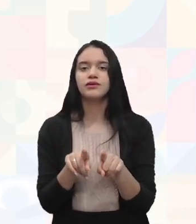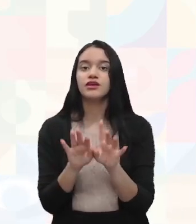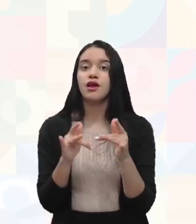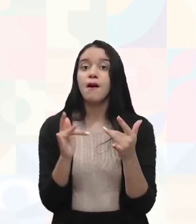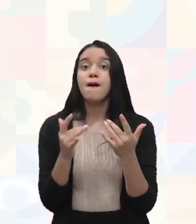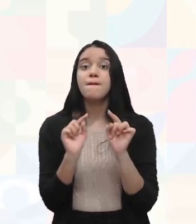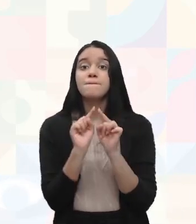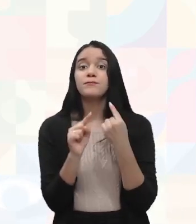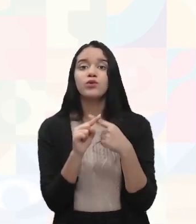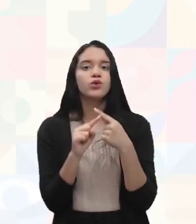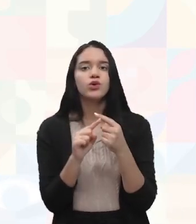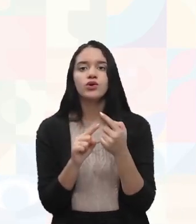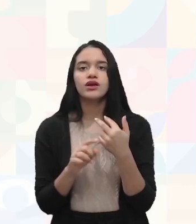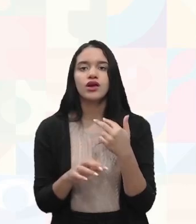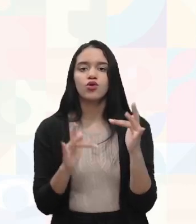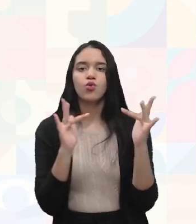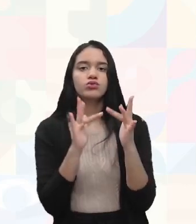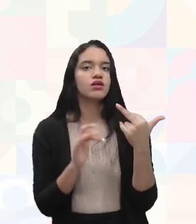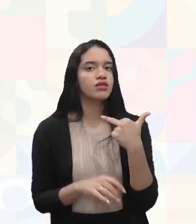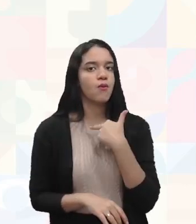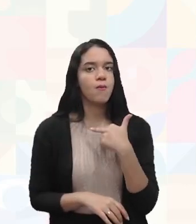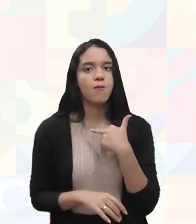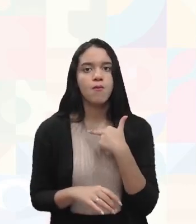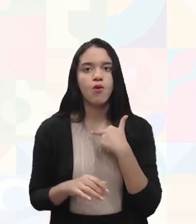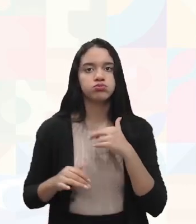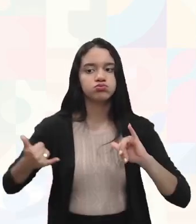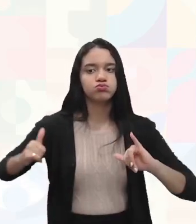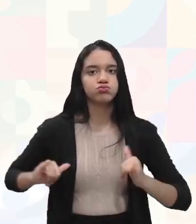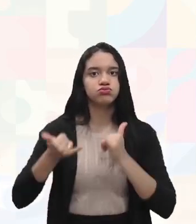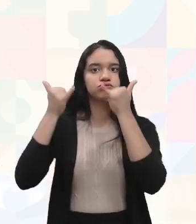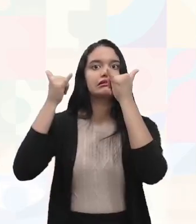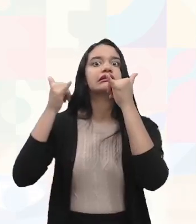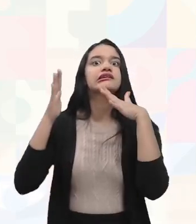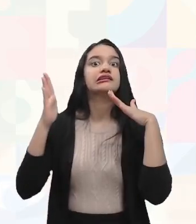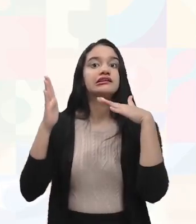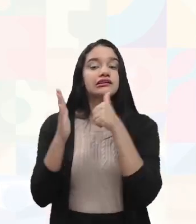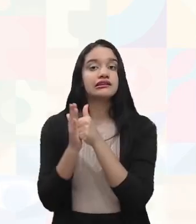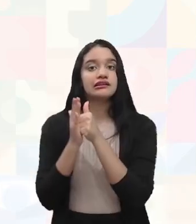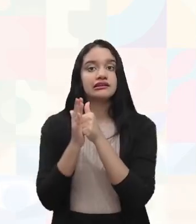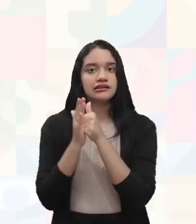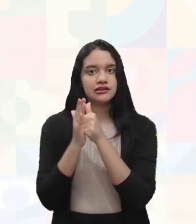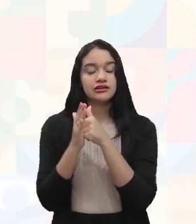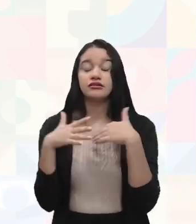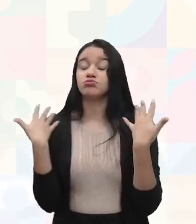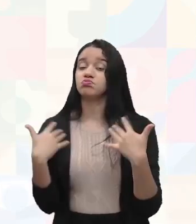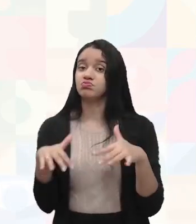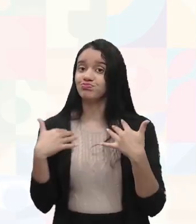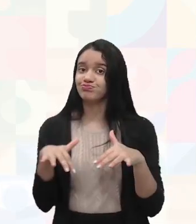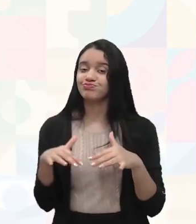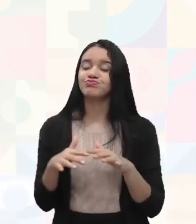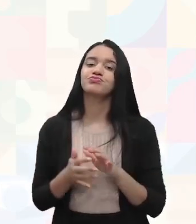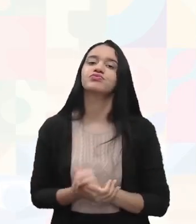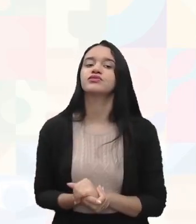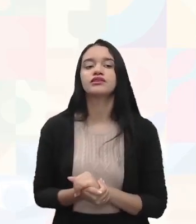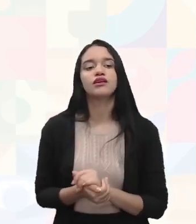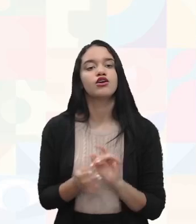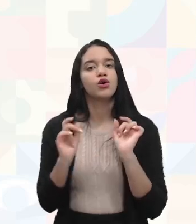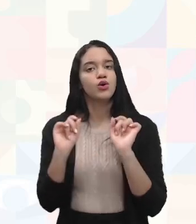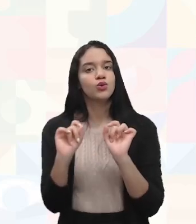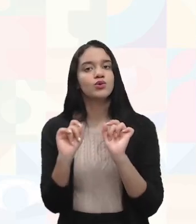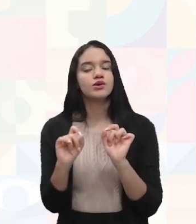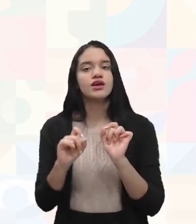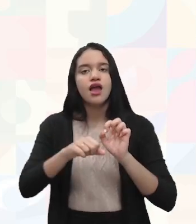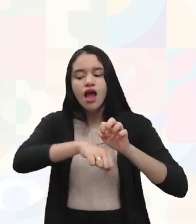contato. E aí a gente já vai ter duas situações aí de acidente, que é o choque e a queda. E quando não tem uma terceira, viu, que é a